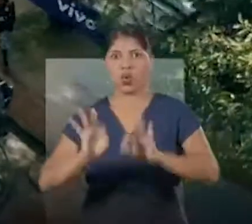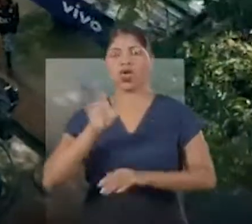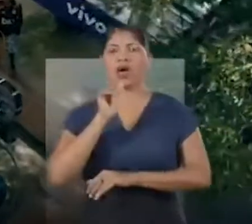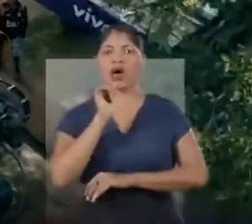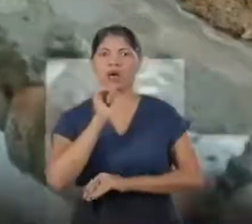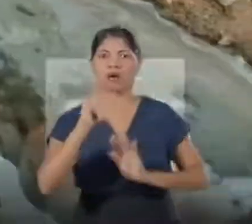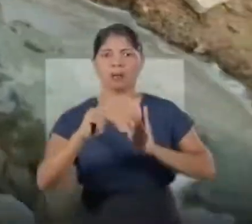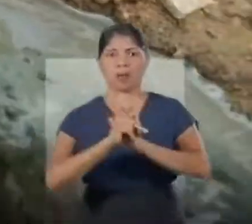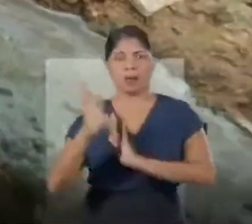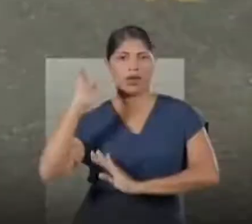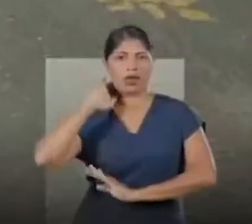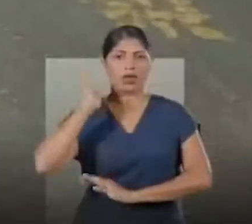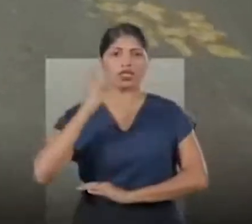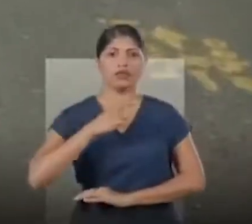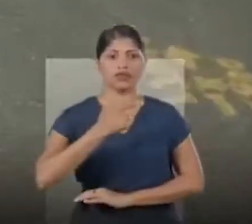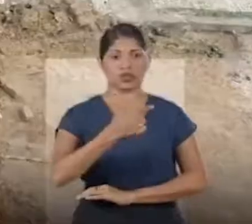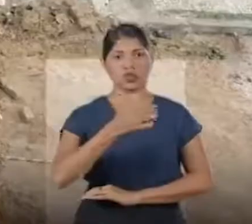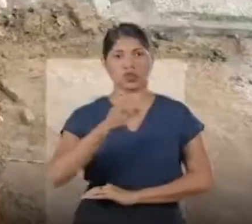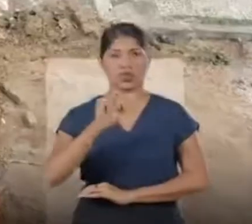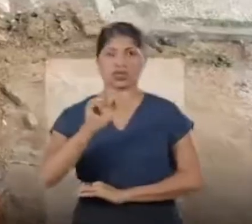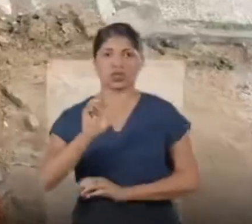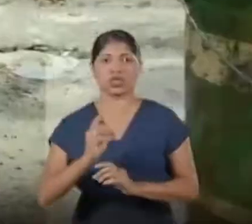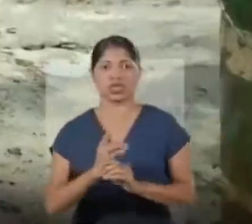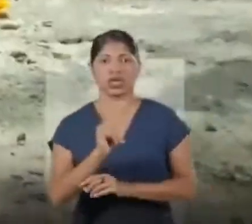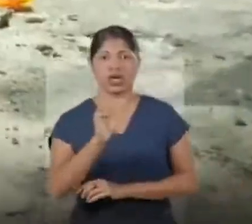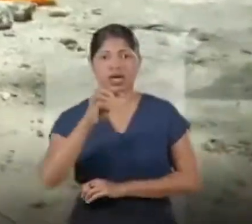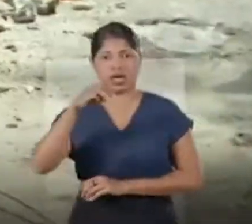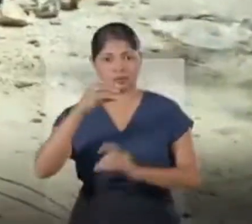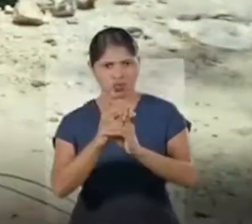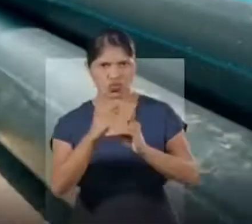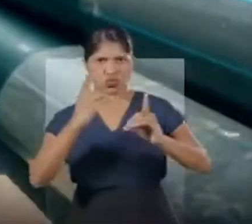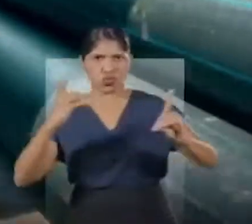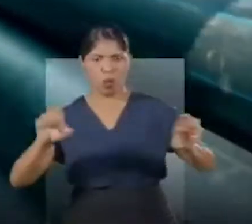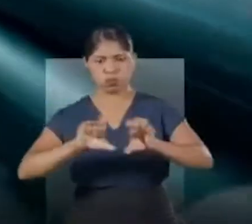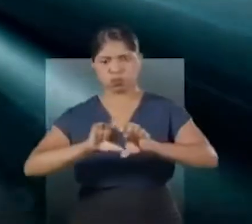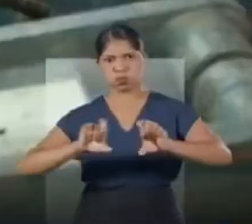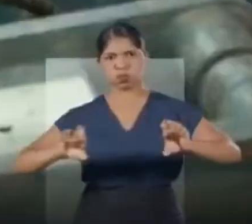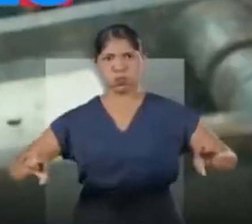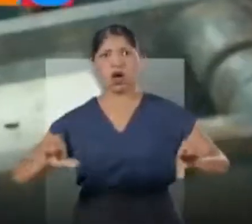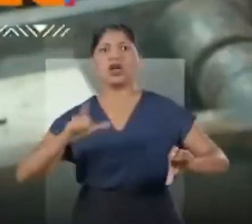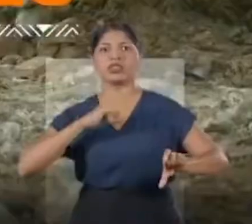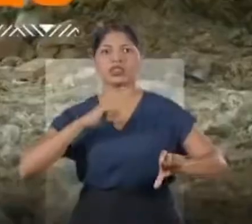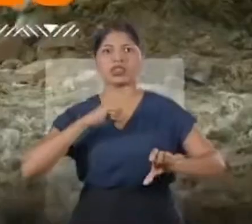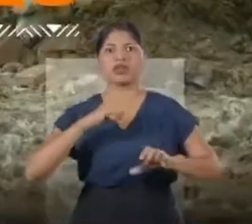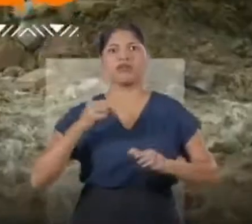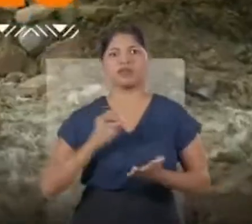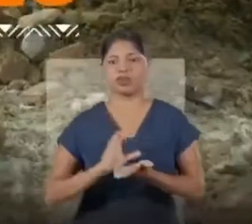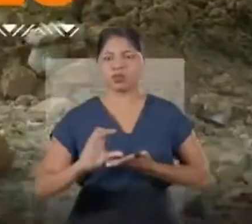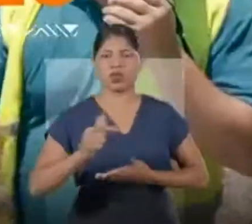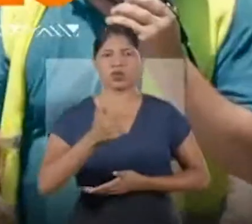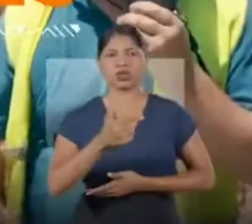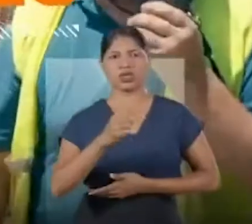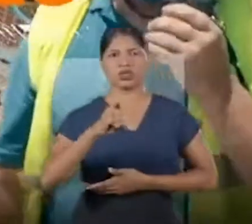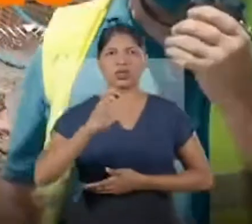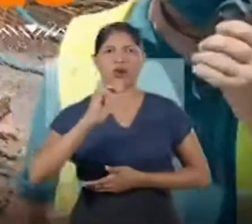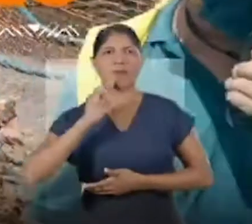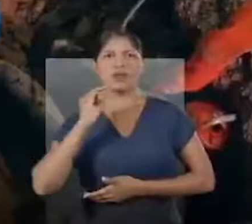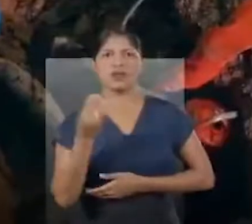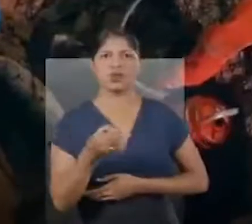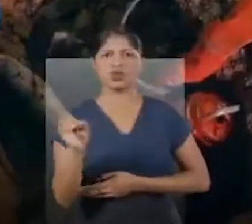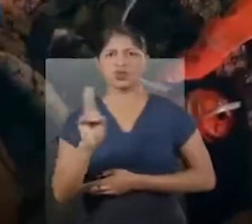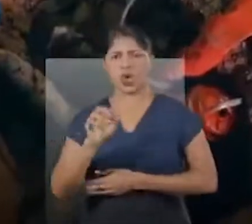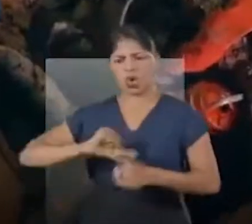Belém. Foram mais de 200 quilômetros de encanamentos. Um investimento de 250 milhões de reais.